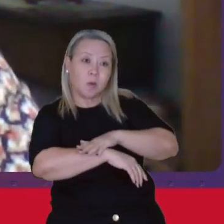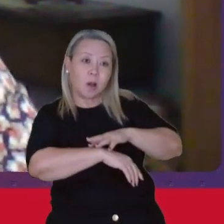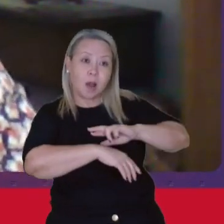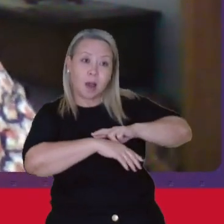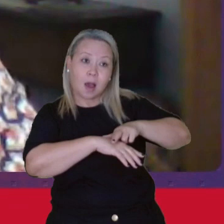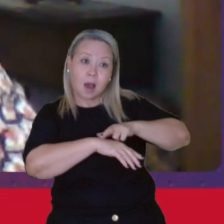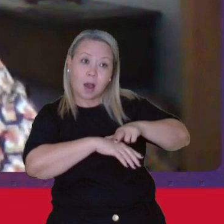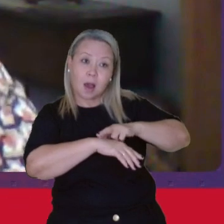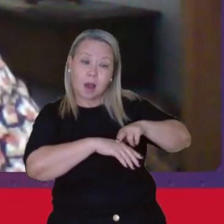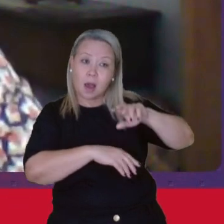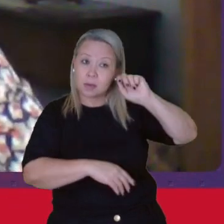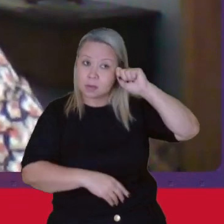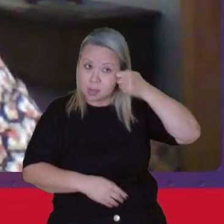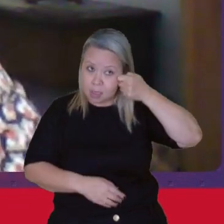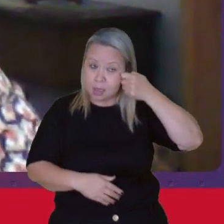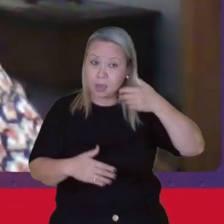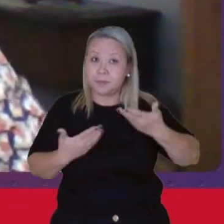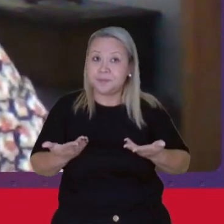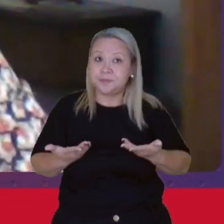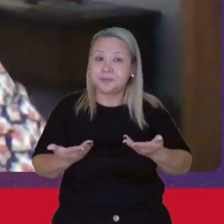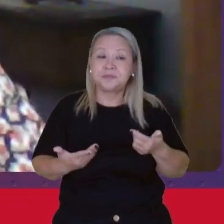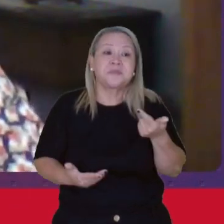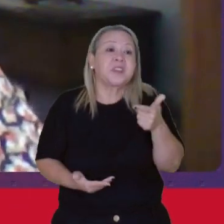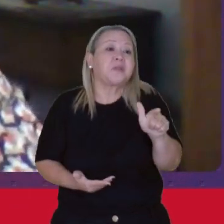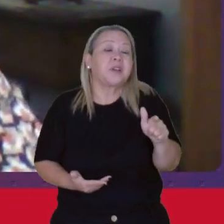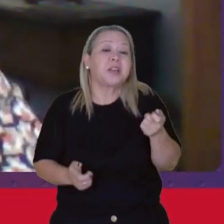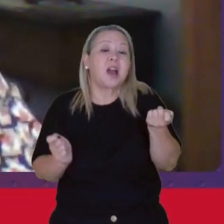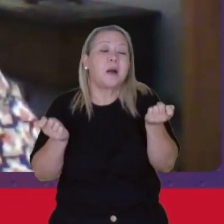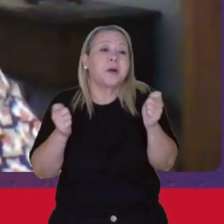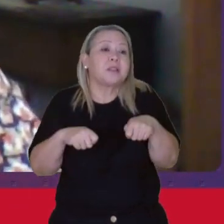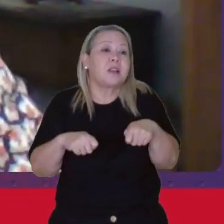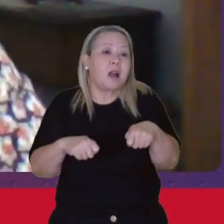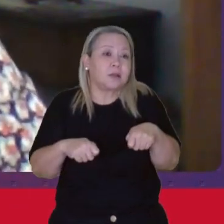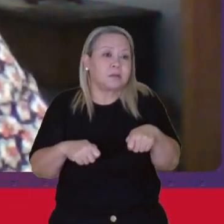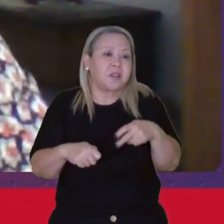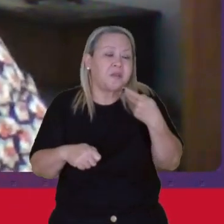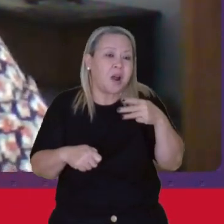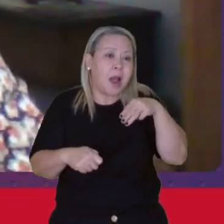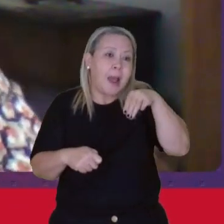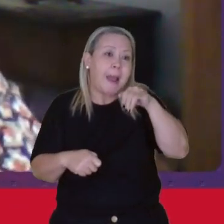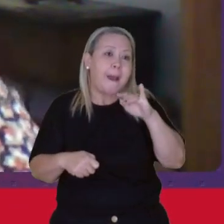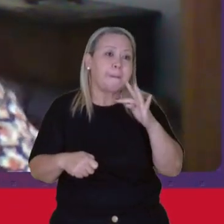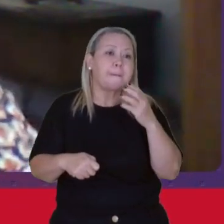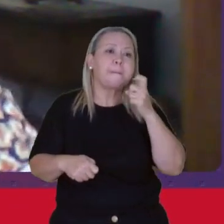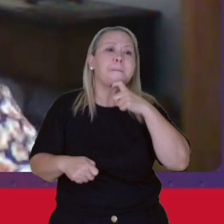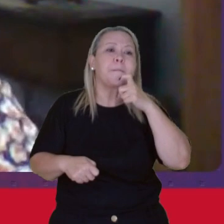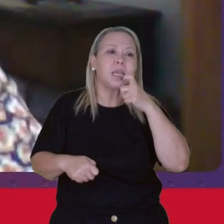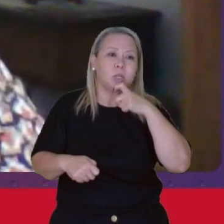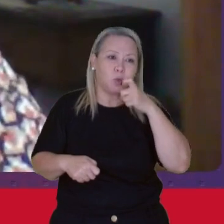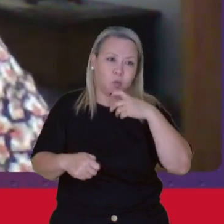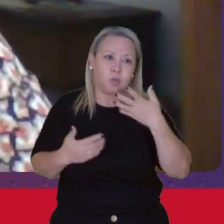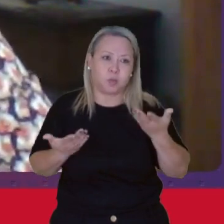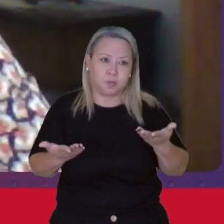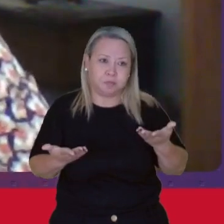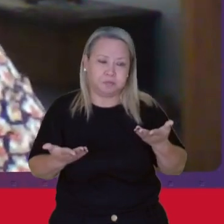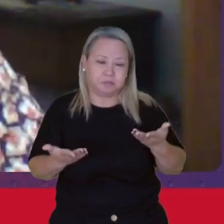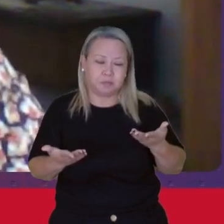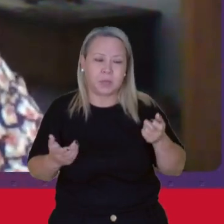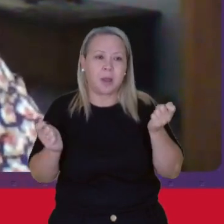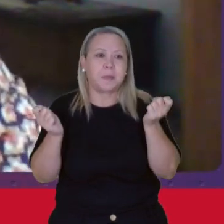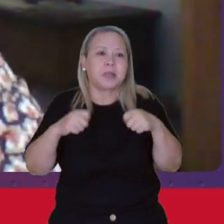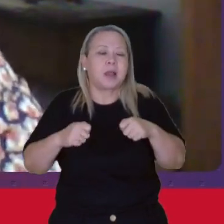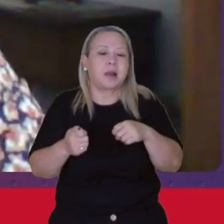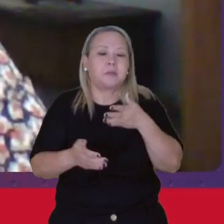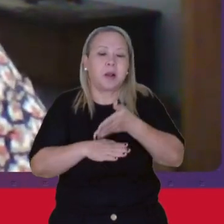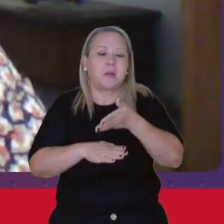vamos dizer Não teria habilidades Estaria inapta para participar do mercado de